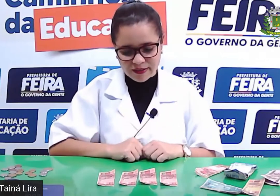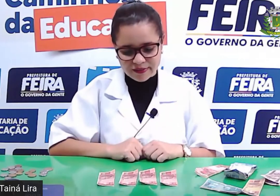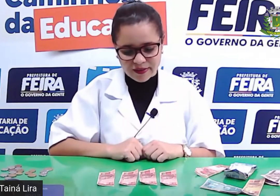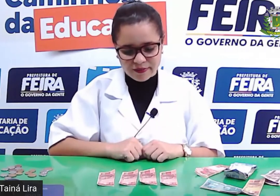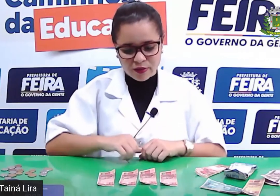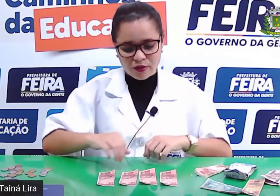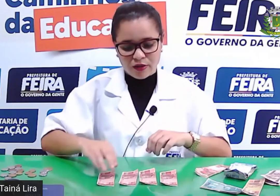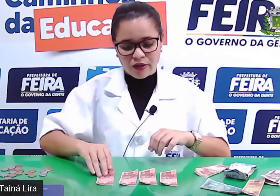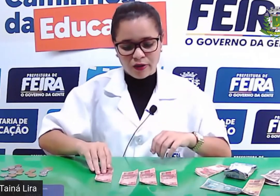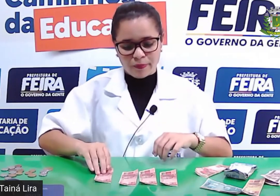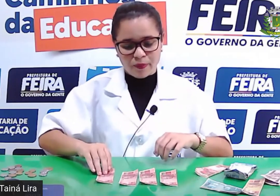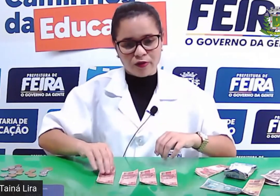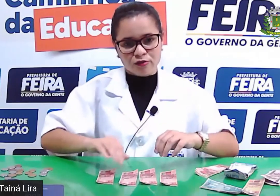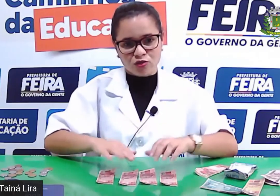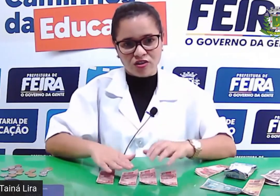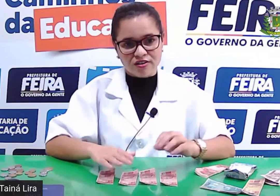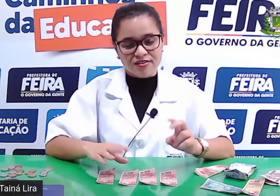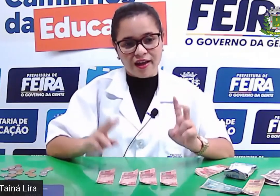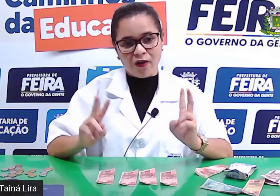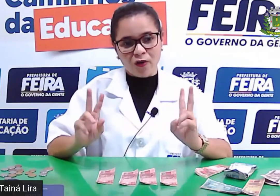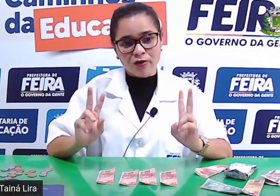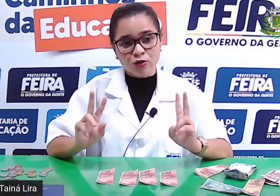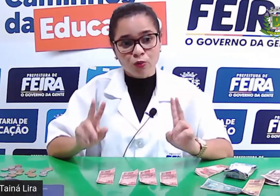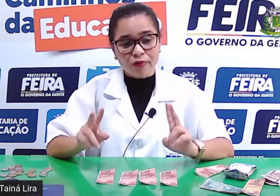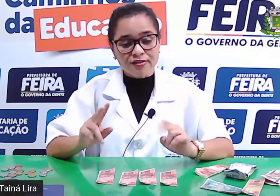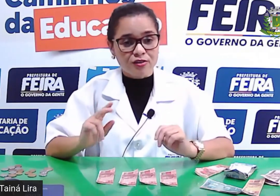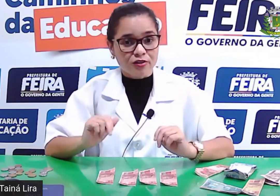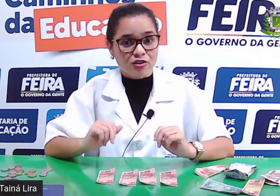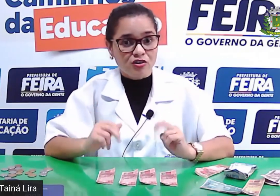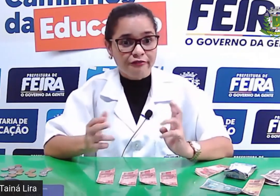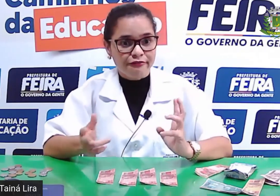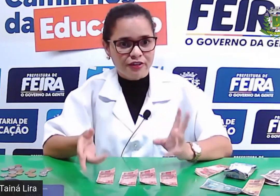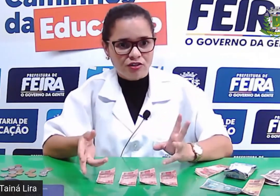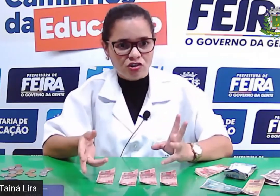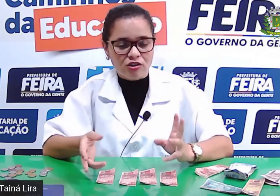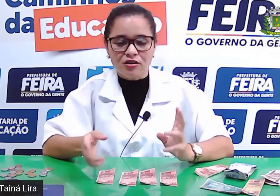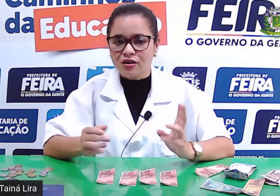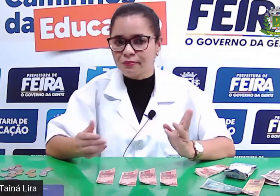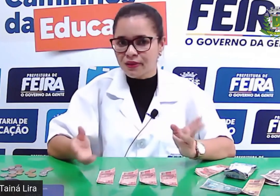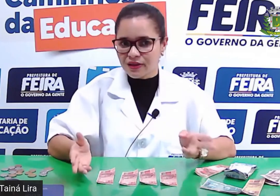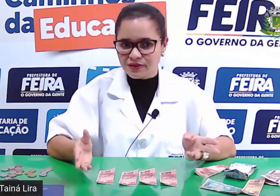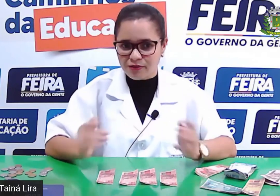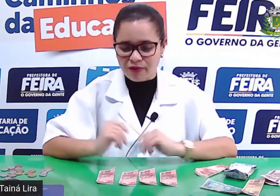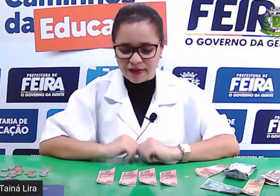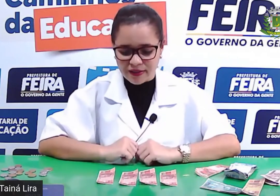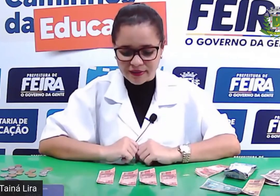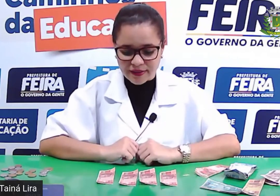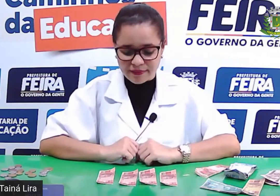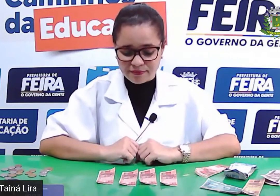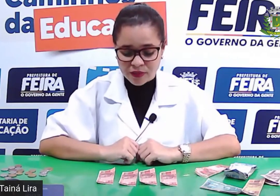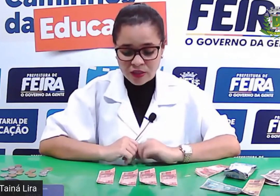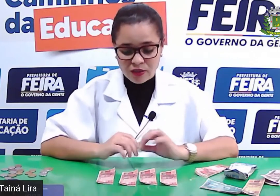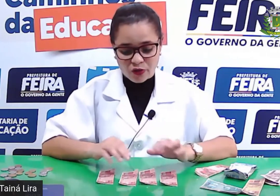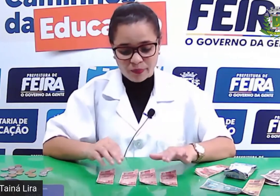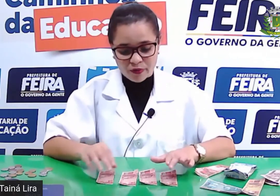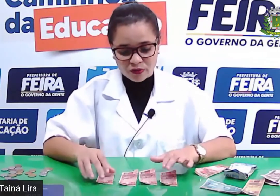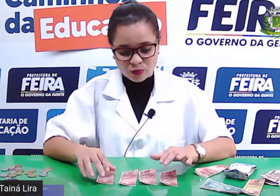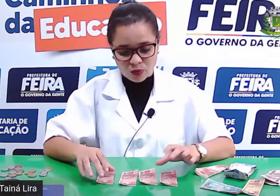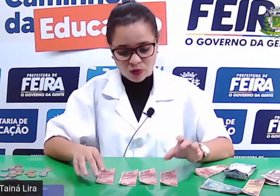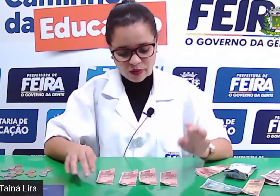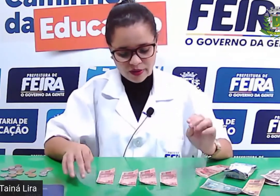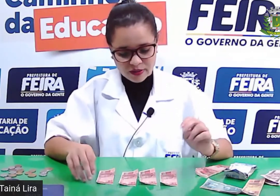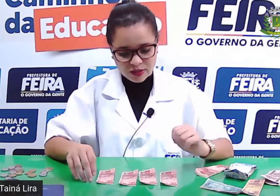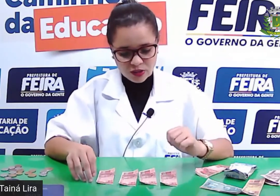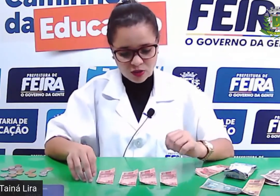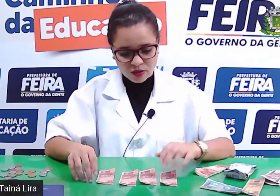quarenta. Eu posso utilizar, ó, duas notas de vinte, que também dá quarenta. Eu posso